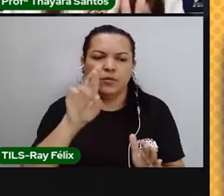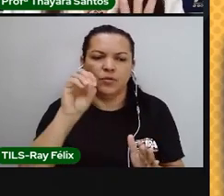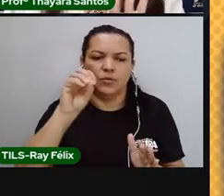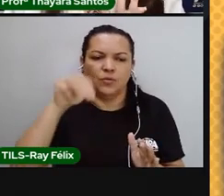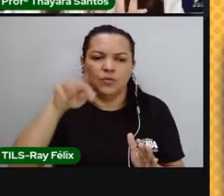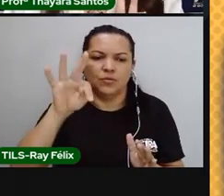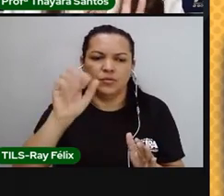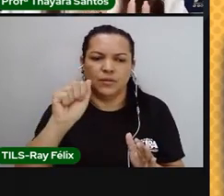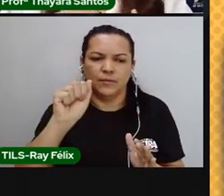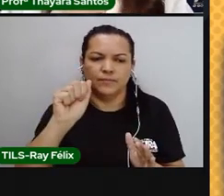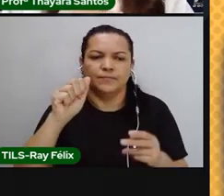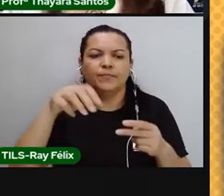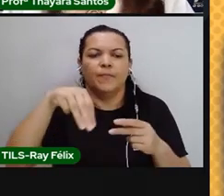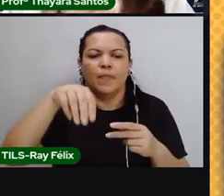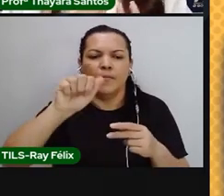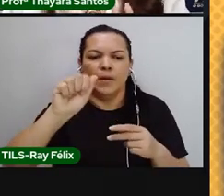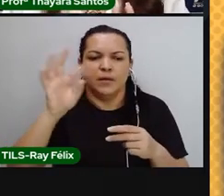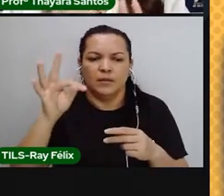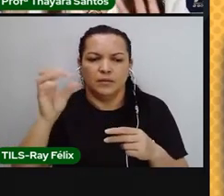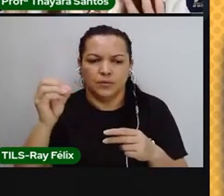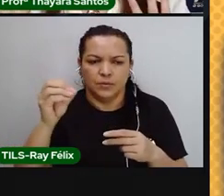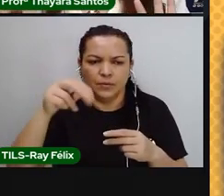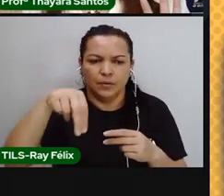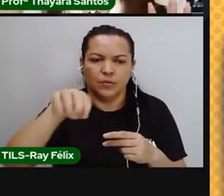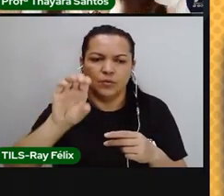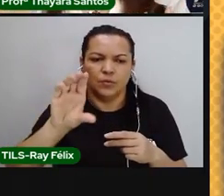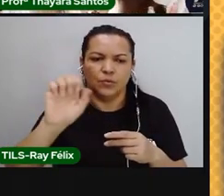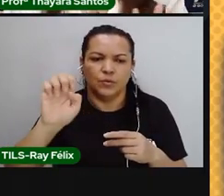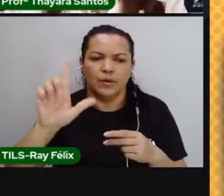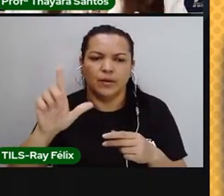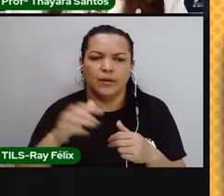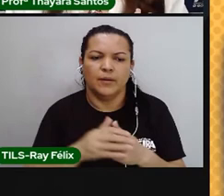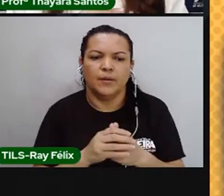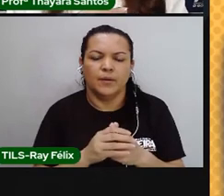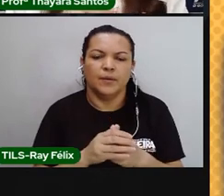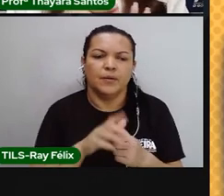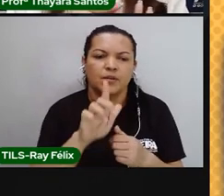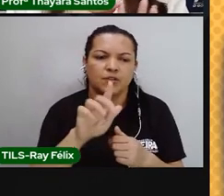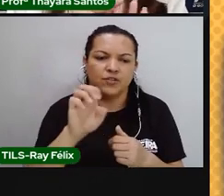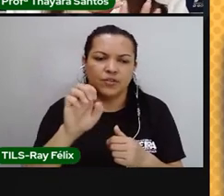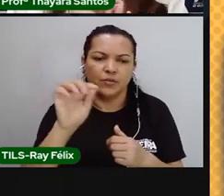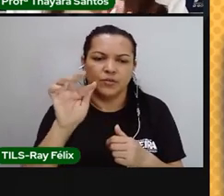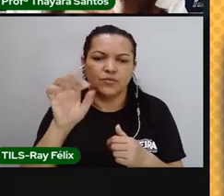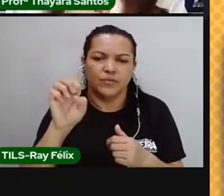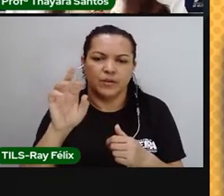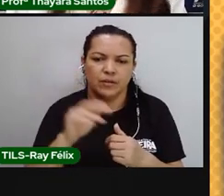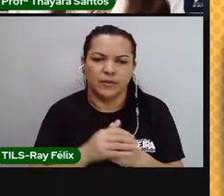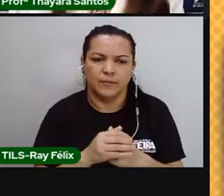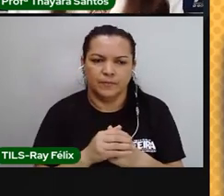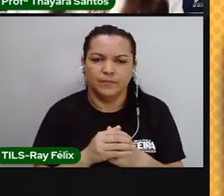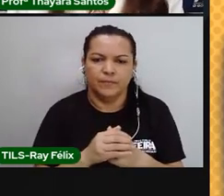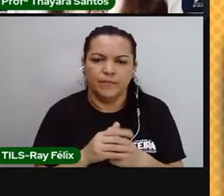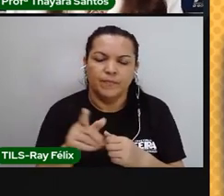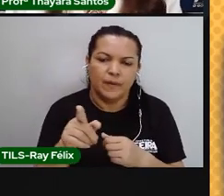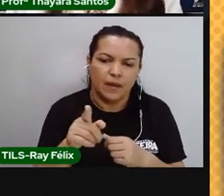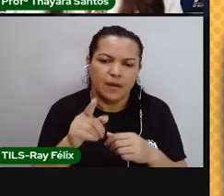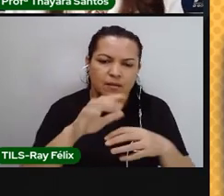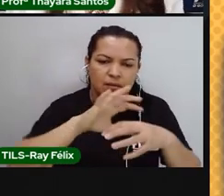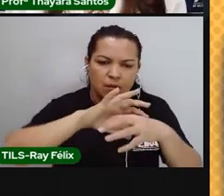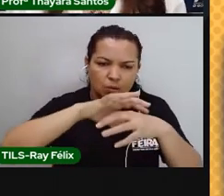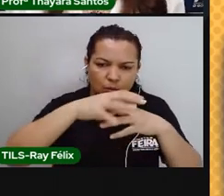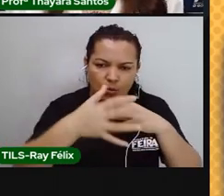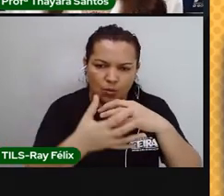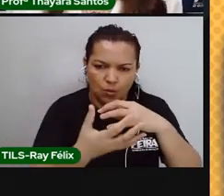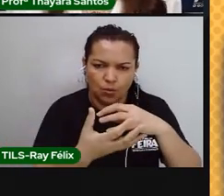manto e núcleo, a gente tem a geosfera. E a litosfera está onde? É só essa partezinha que é onde está a crosta terrestre. Tá bom?